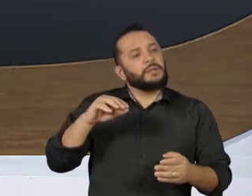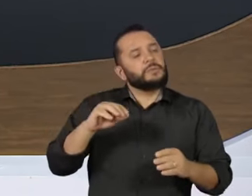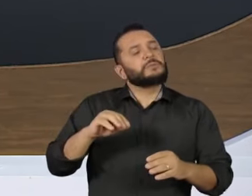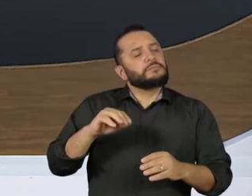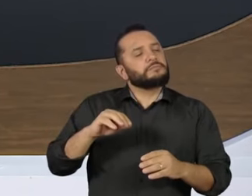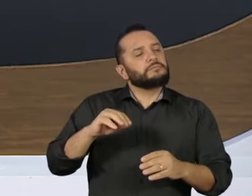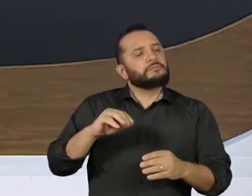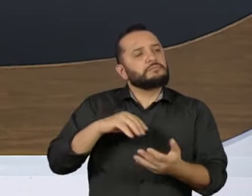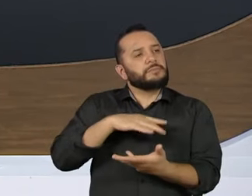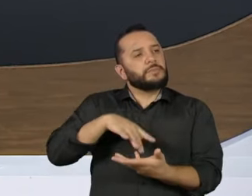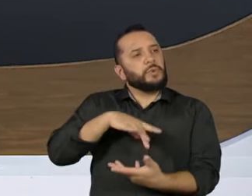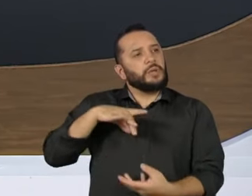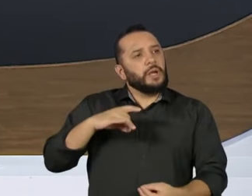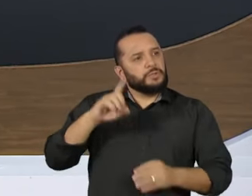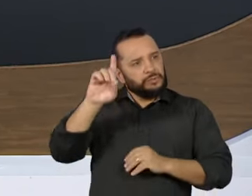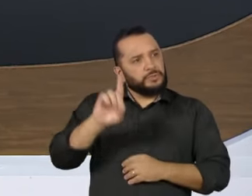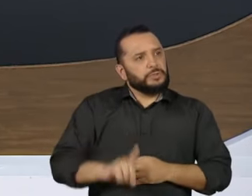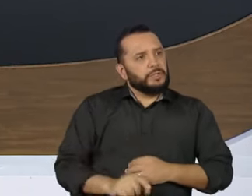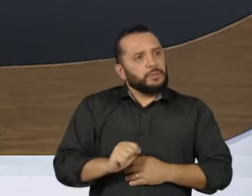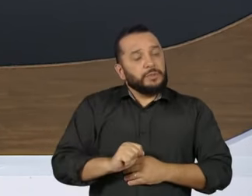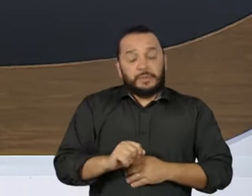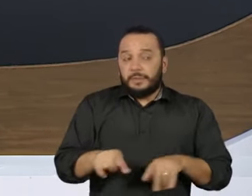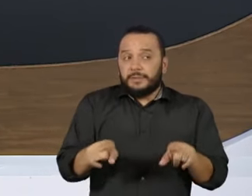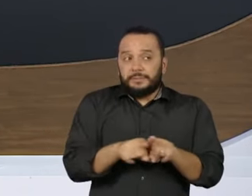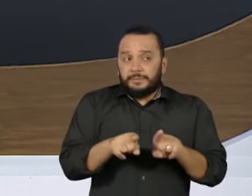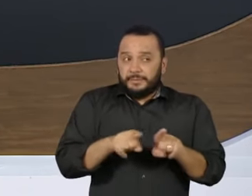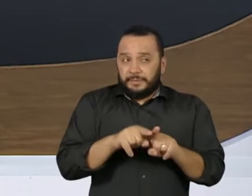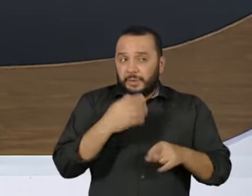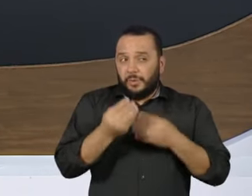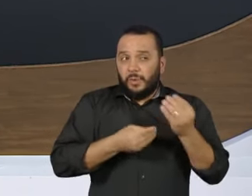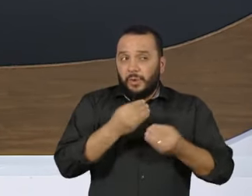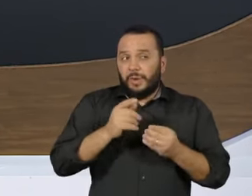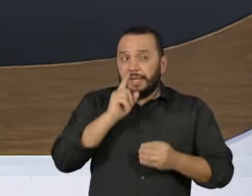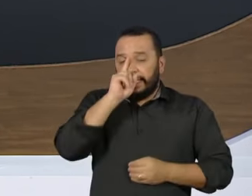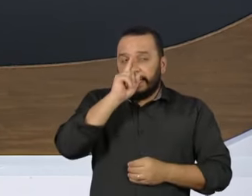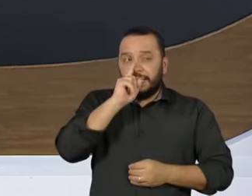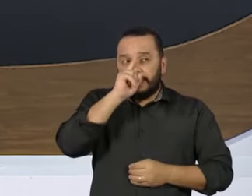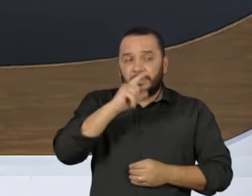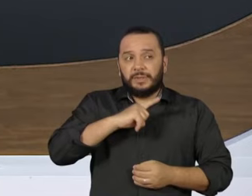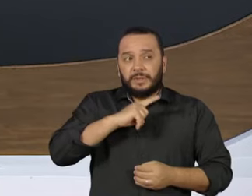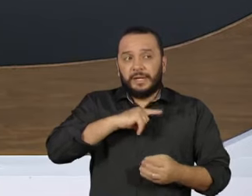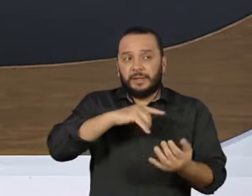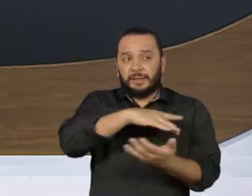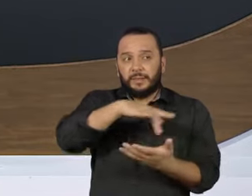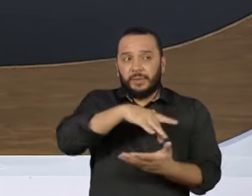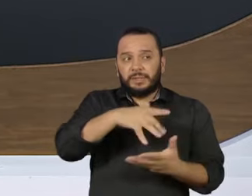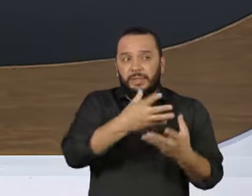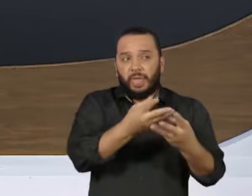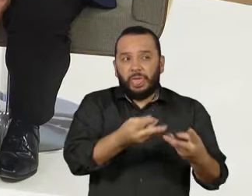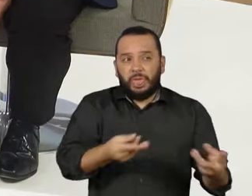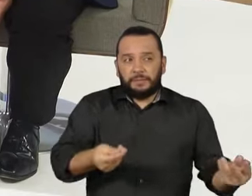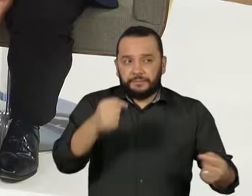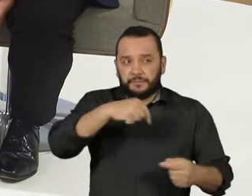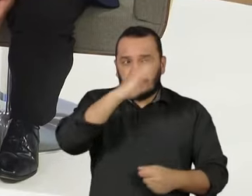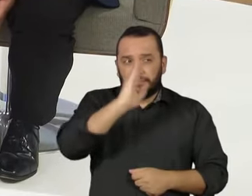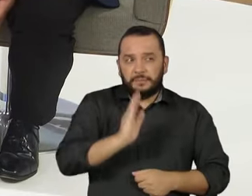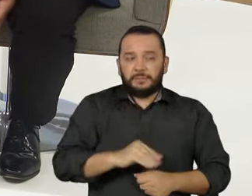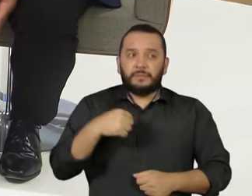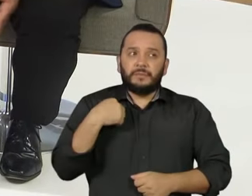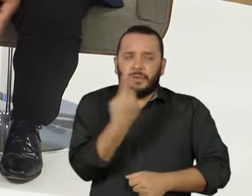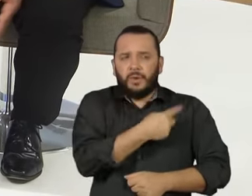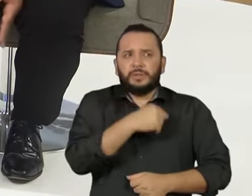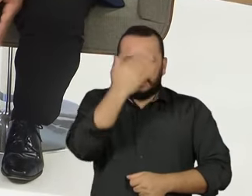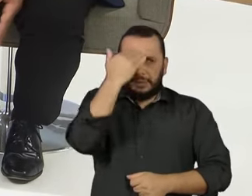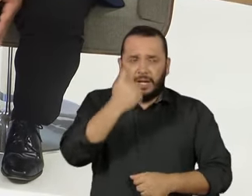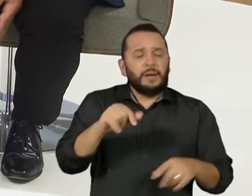perguntando por isso. Qual é o risco real que o senhor enxerga a democracia hoje no Brasil? A gente sabe, eu creio que